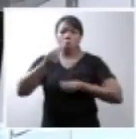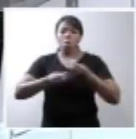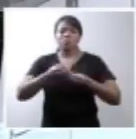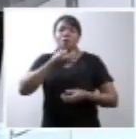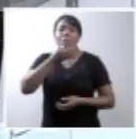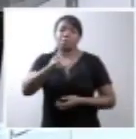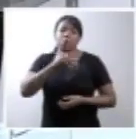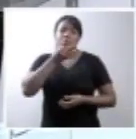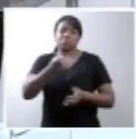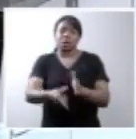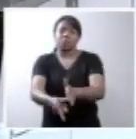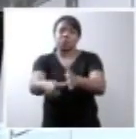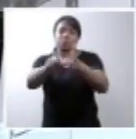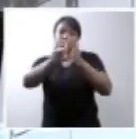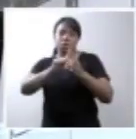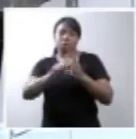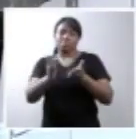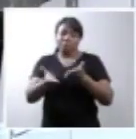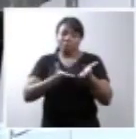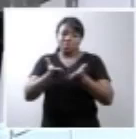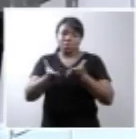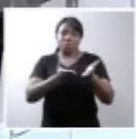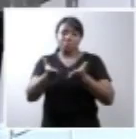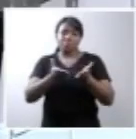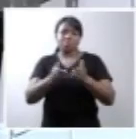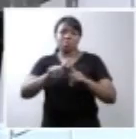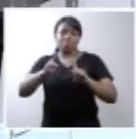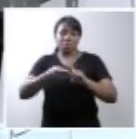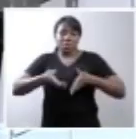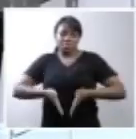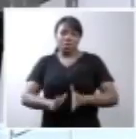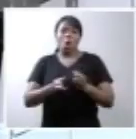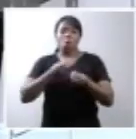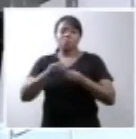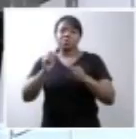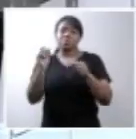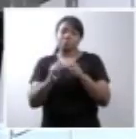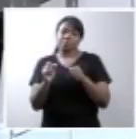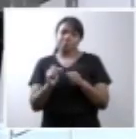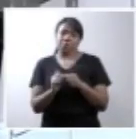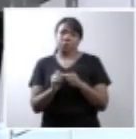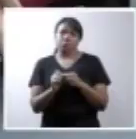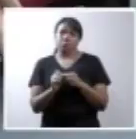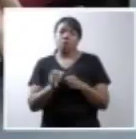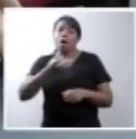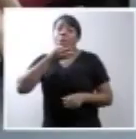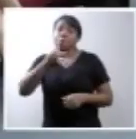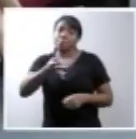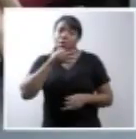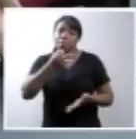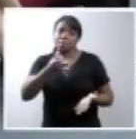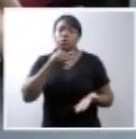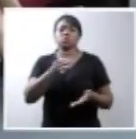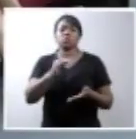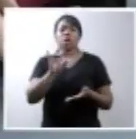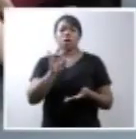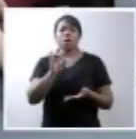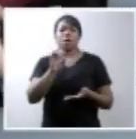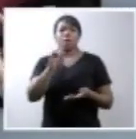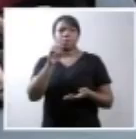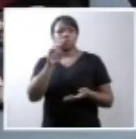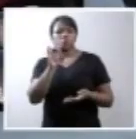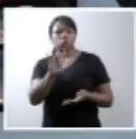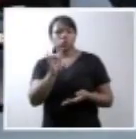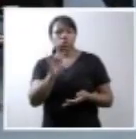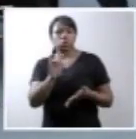proposta de antecipação terapêutica do parto está sendo formulada. É proposta apenas para uma